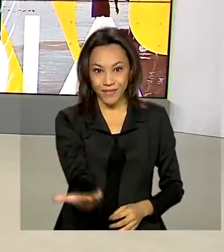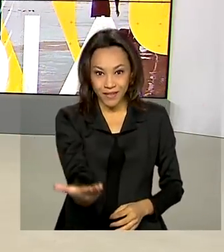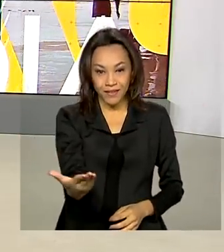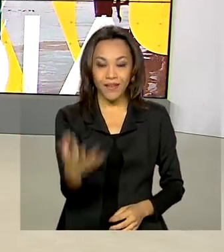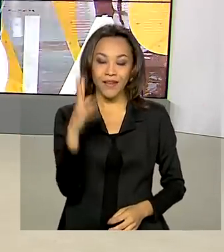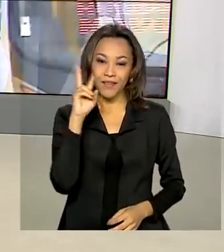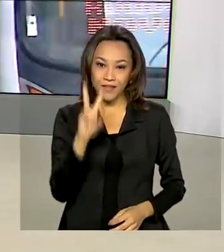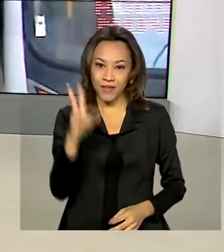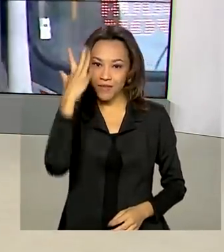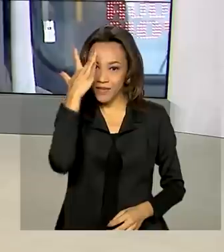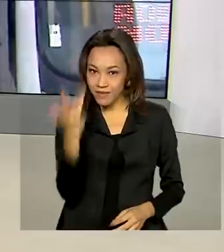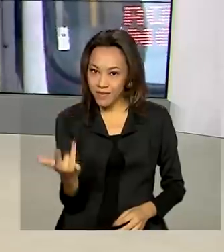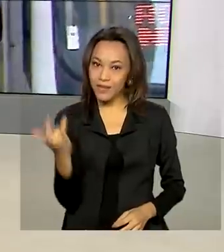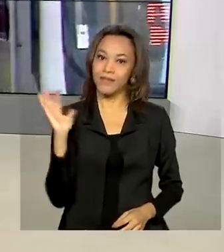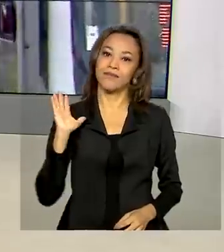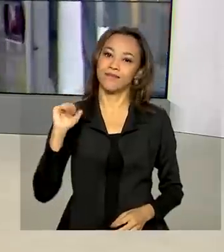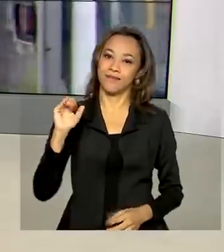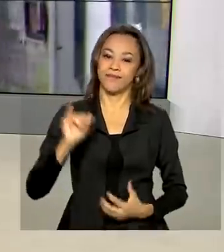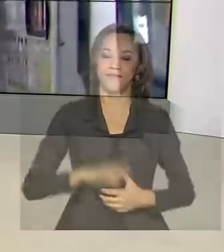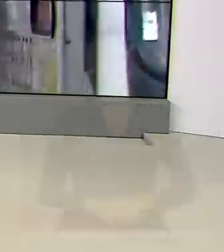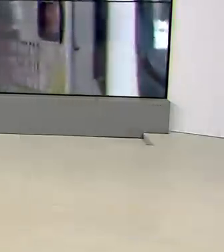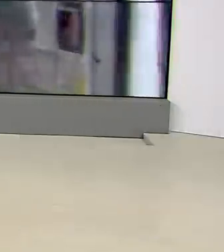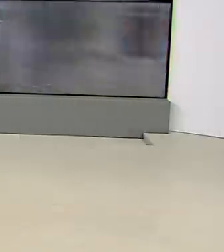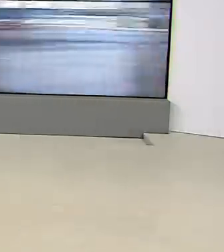você e nos vemos amanhã. Até lá!